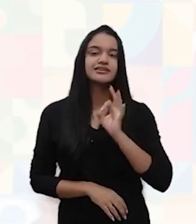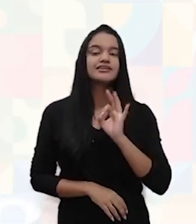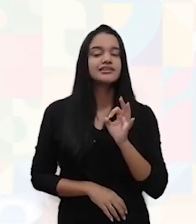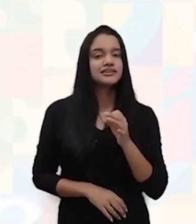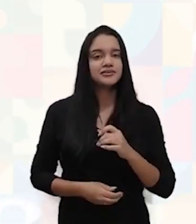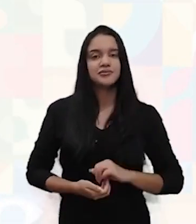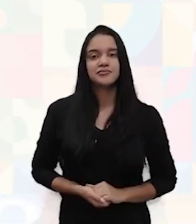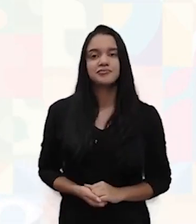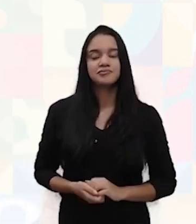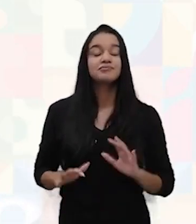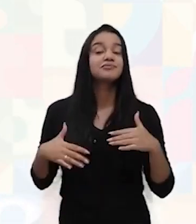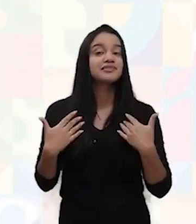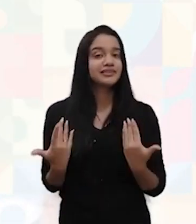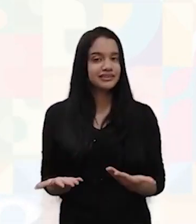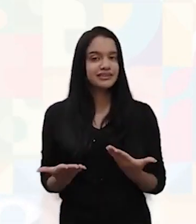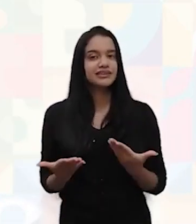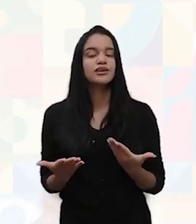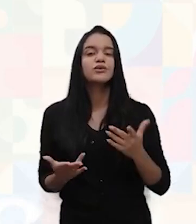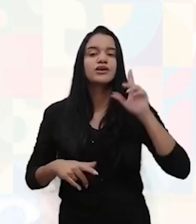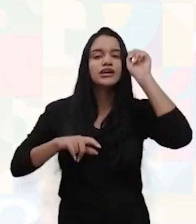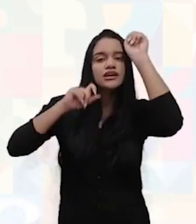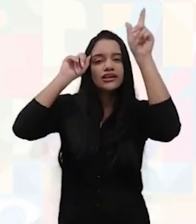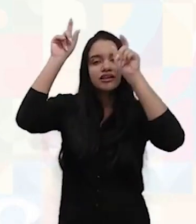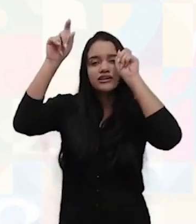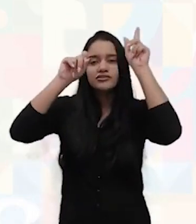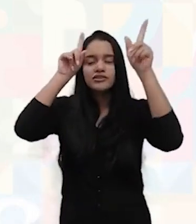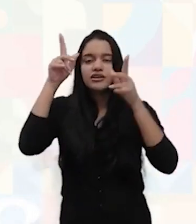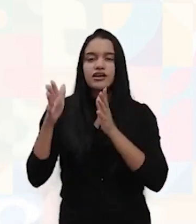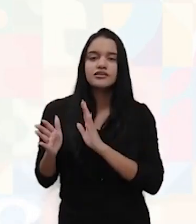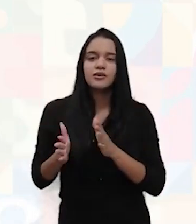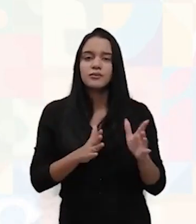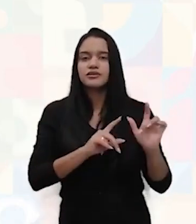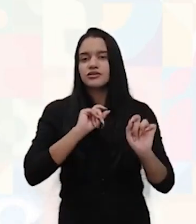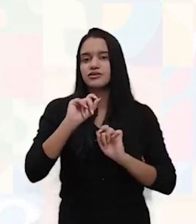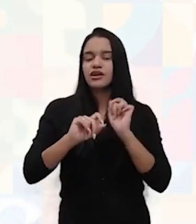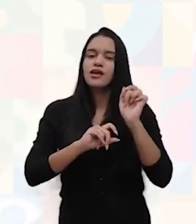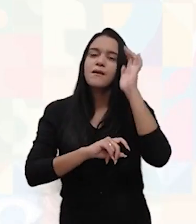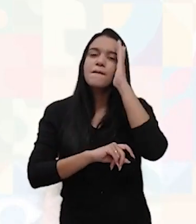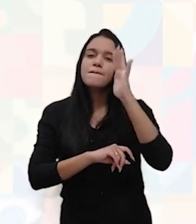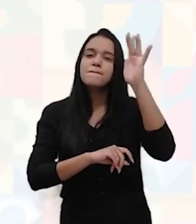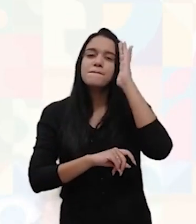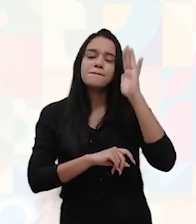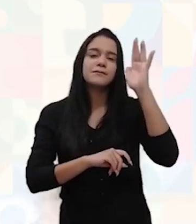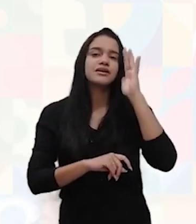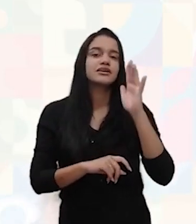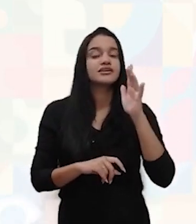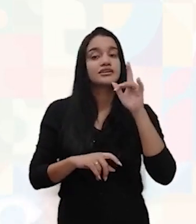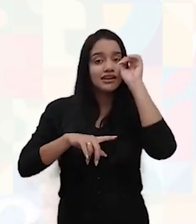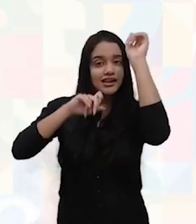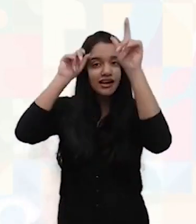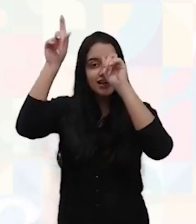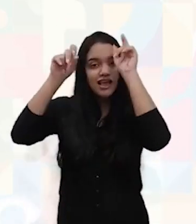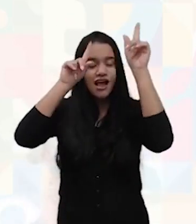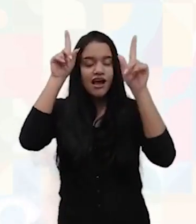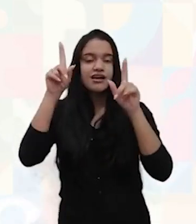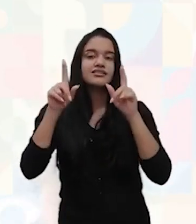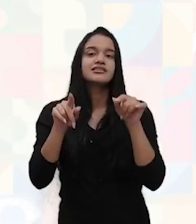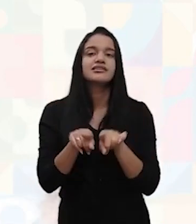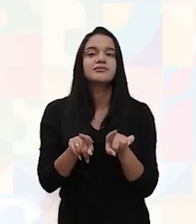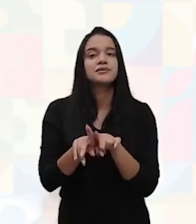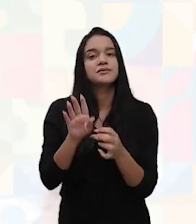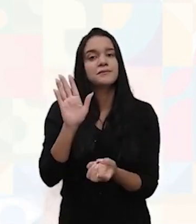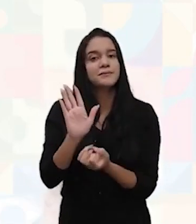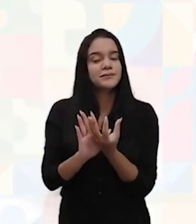empreendedor. Então, criatividade é o processo de imaginar, de co-criar, de inventar, de